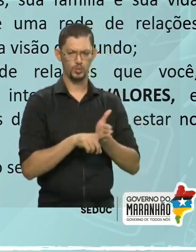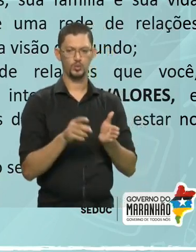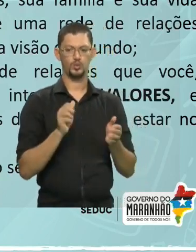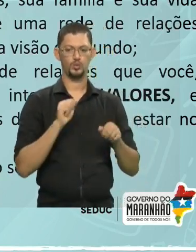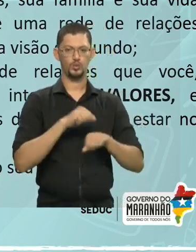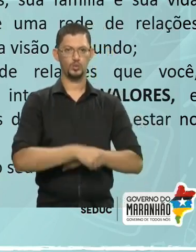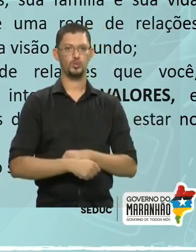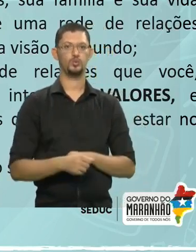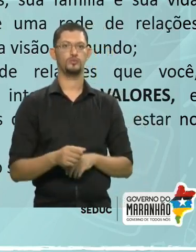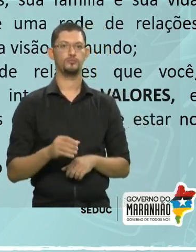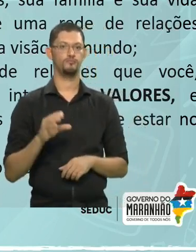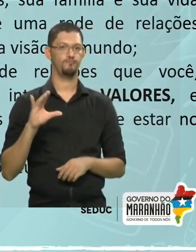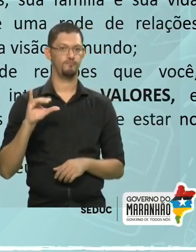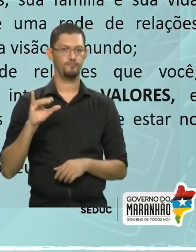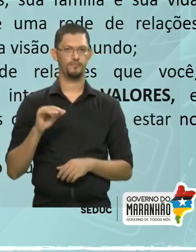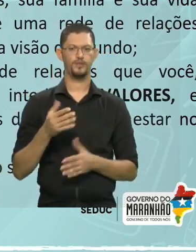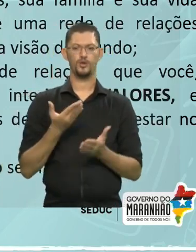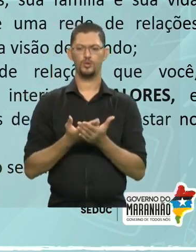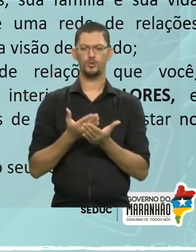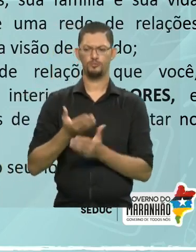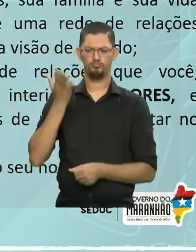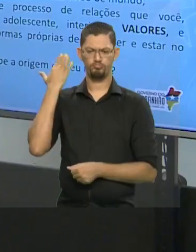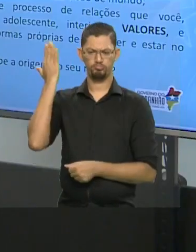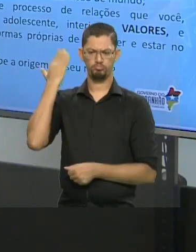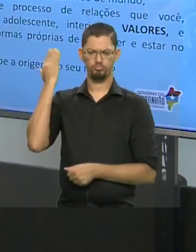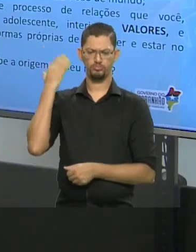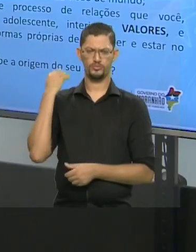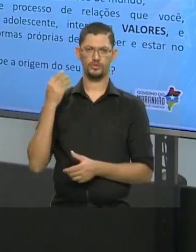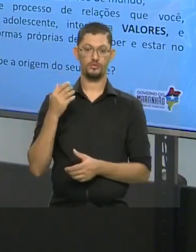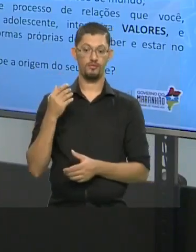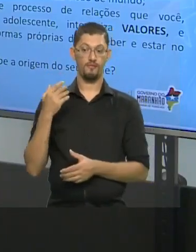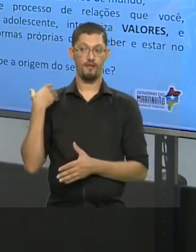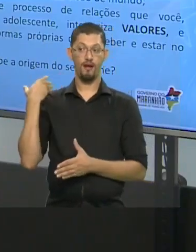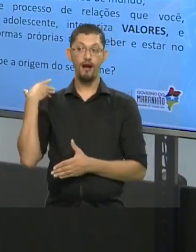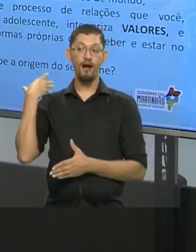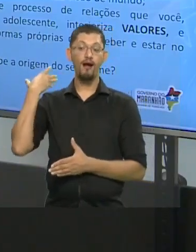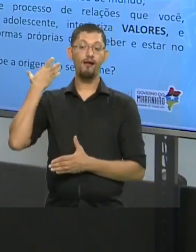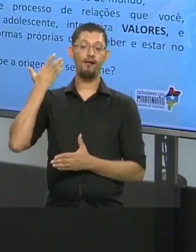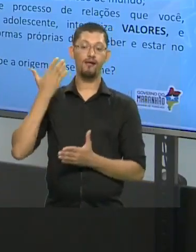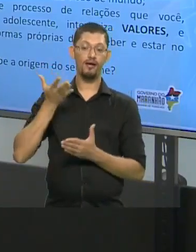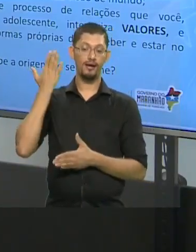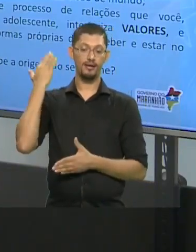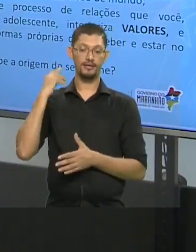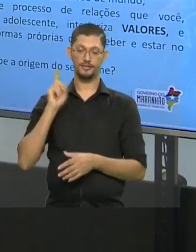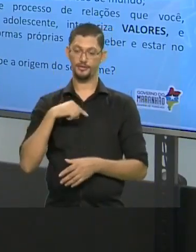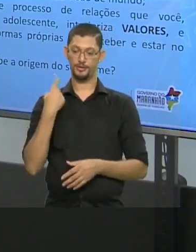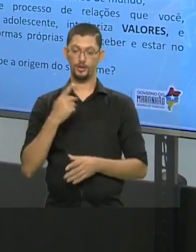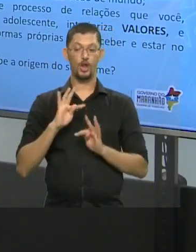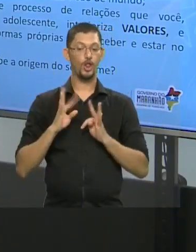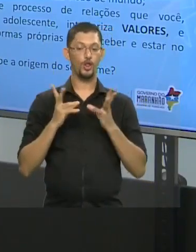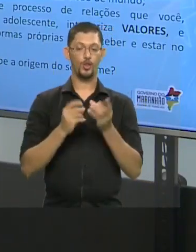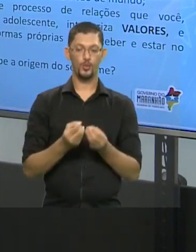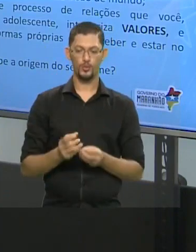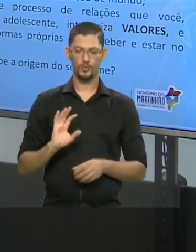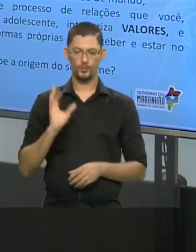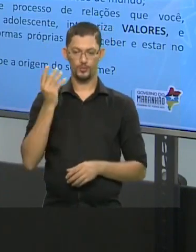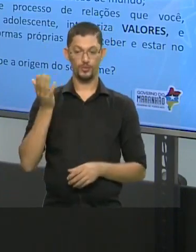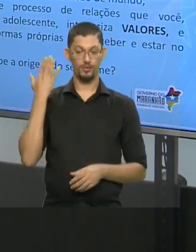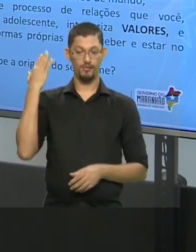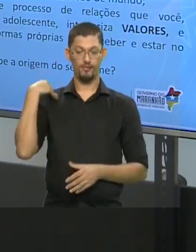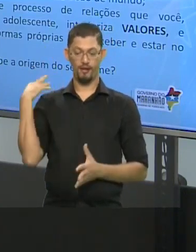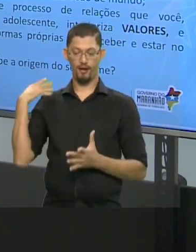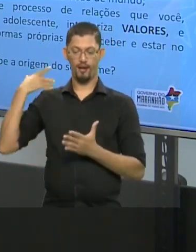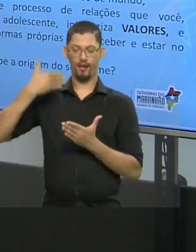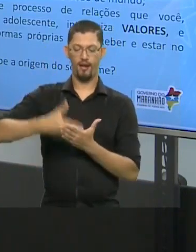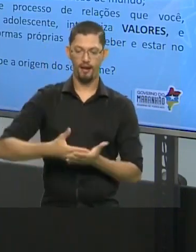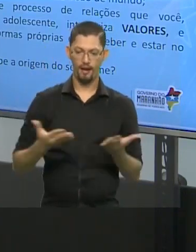dos nossos antepassados, de quem veio antes de nós. Tudo que aconteceu antes da gente chegar